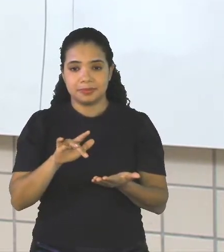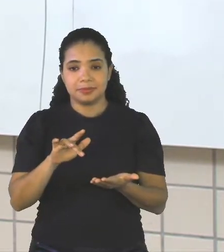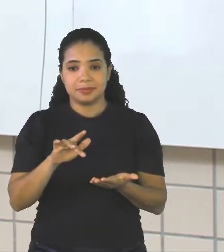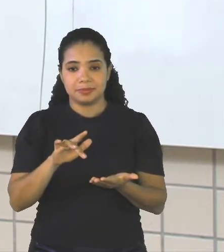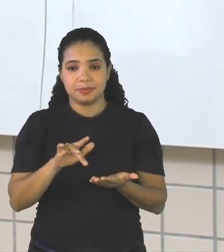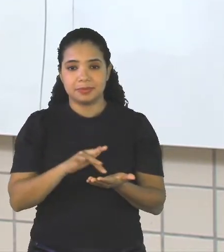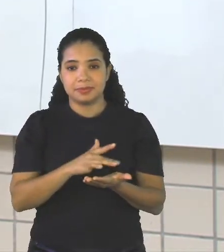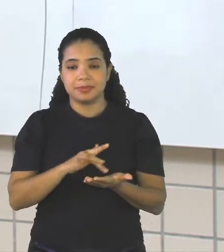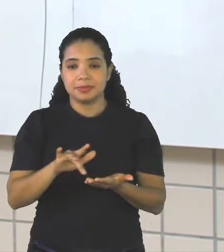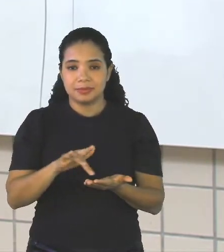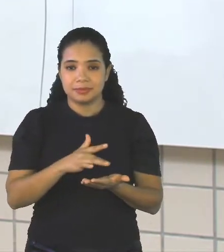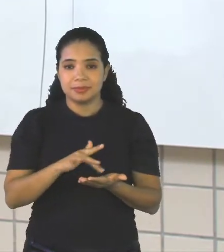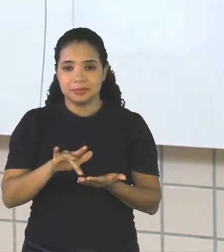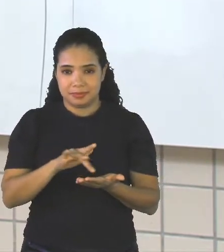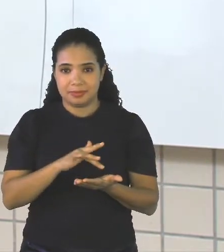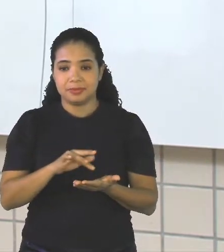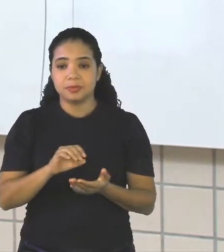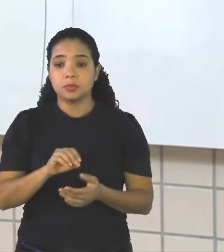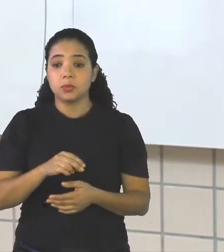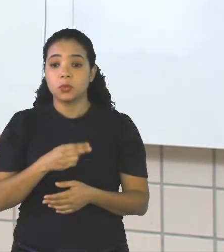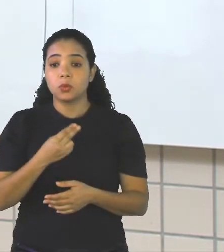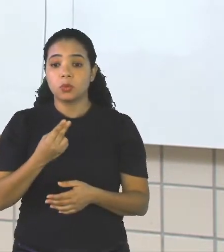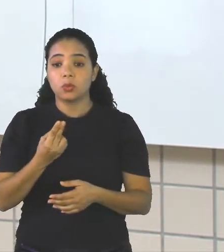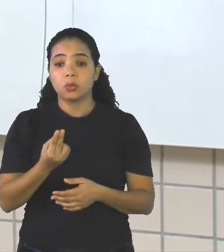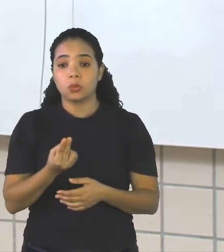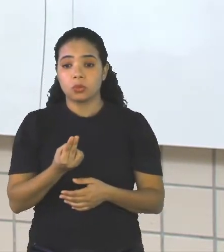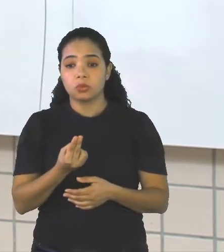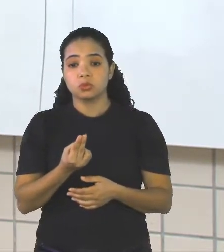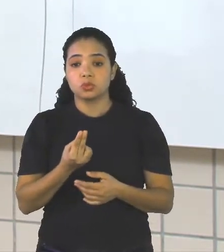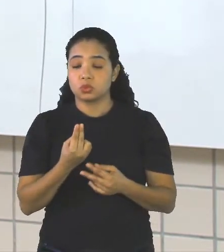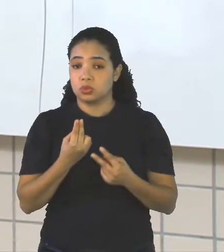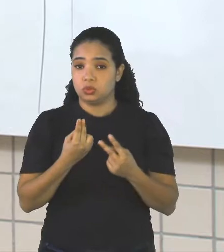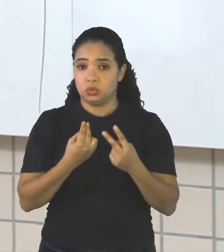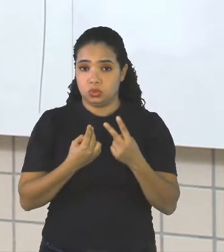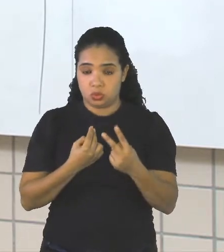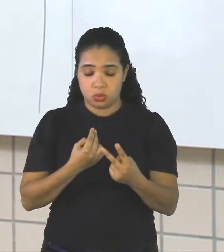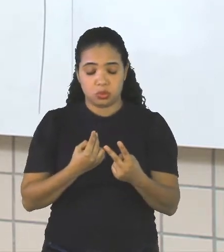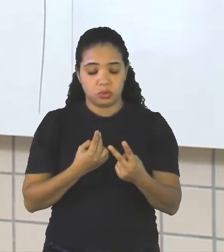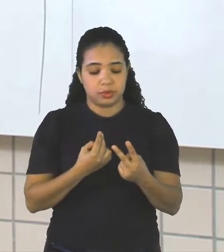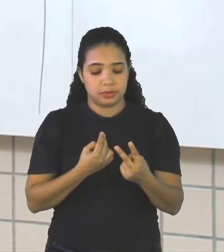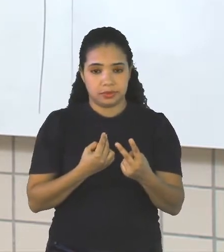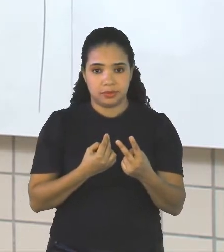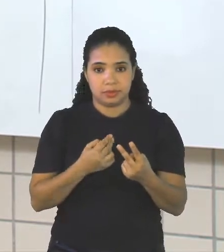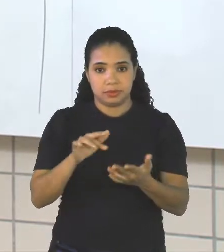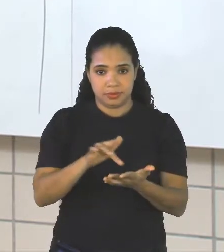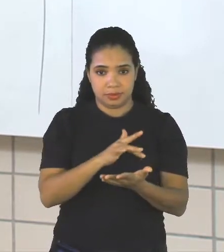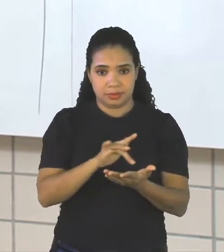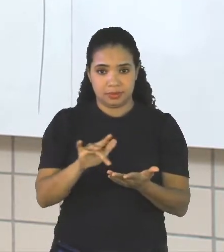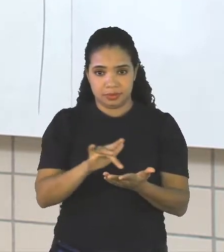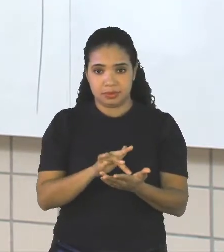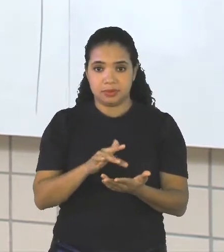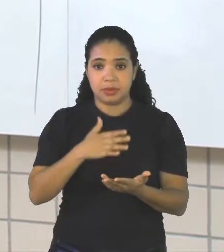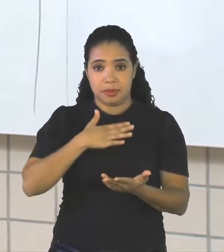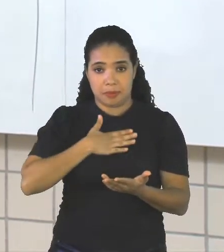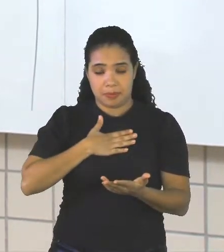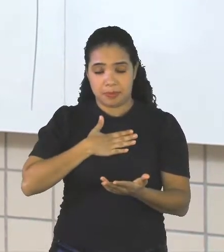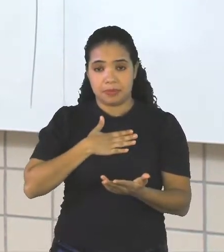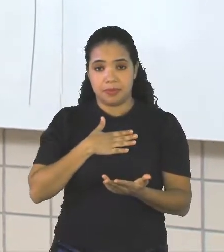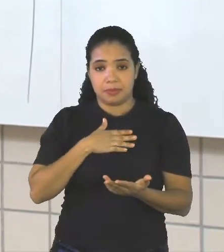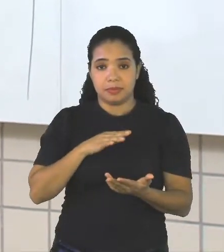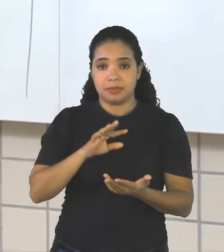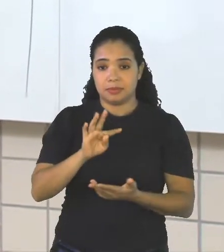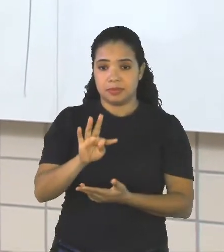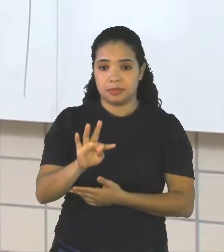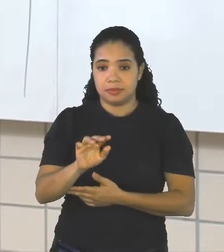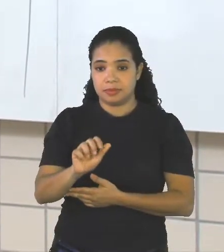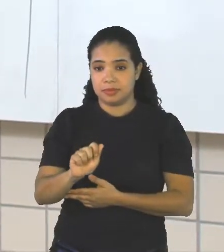Tablet Ou no caso Se eu tivesse dois tablets, né? Seria My Tablet Lembrando que neste caso